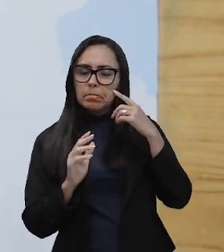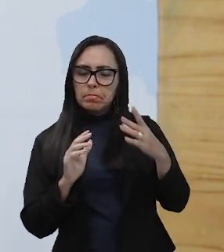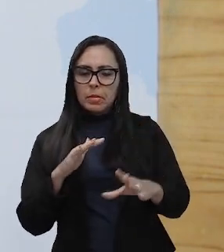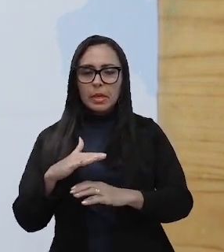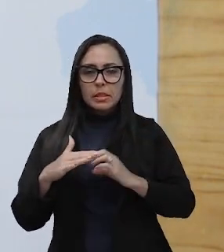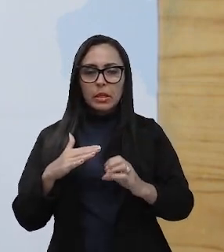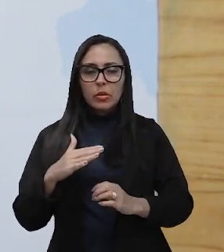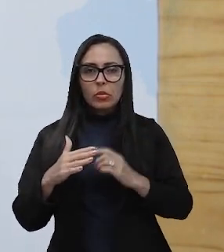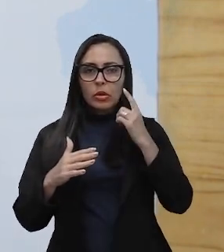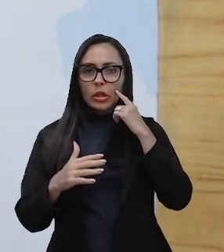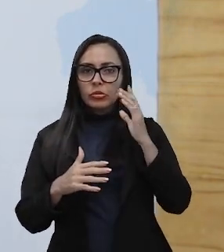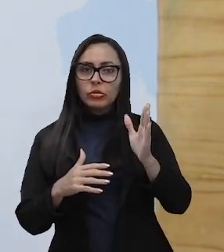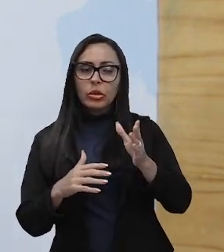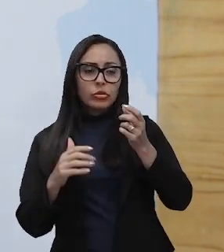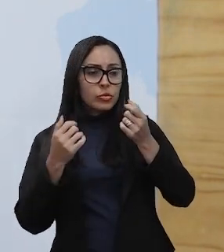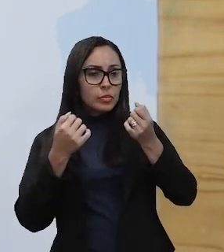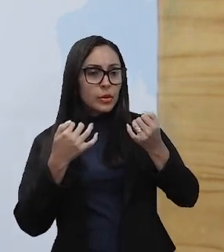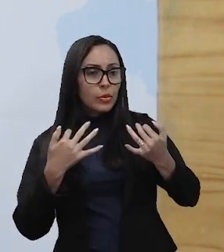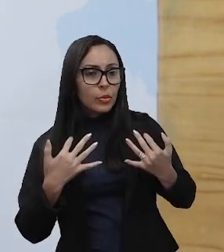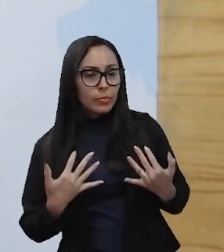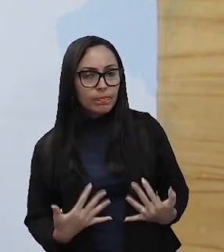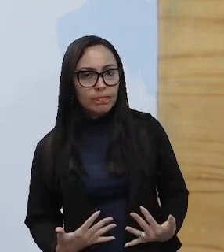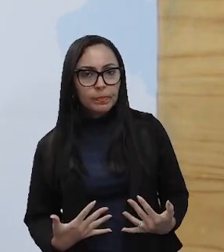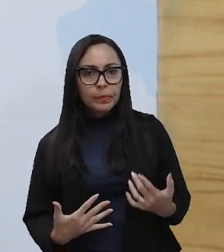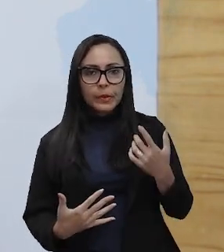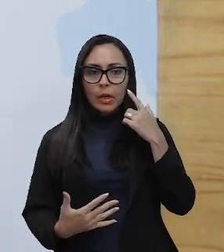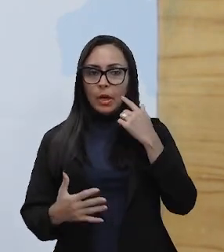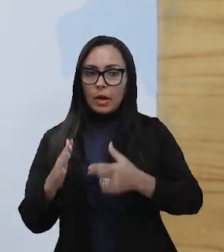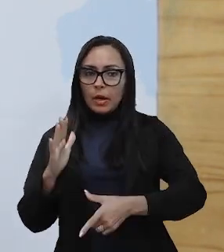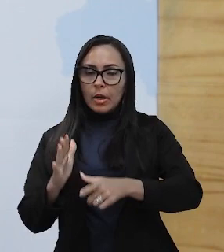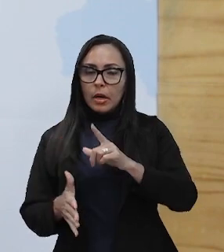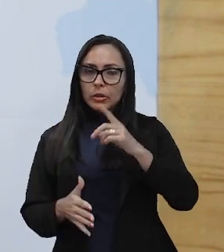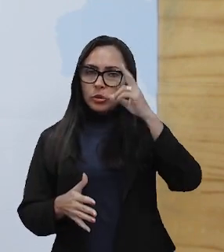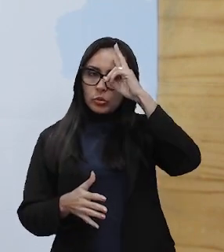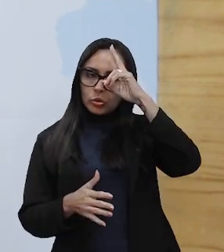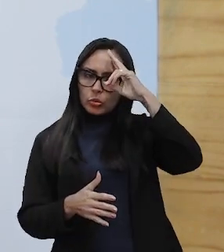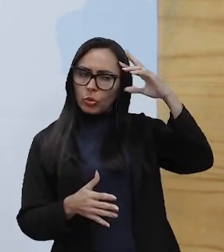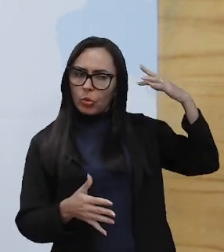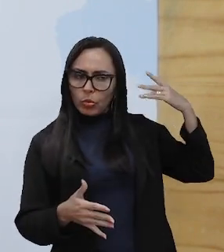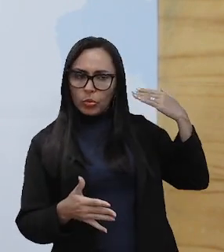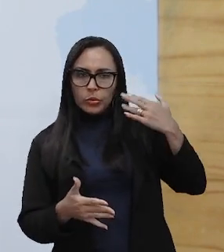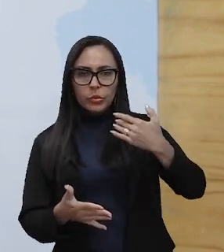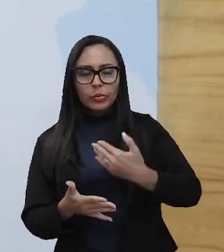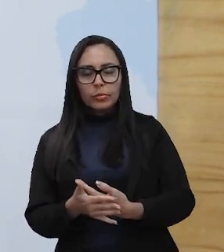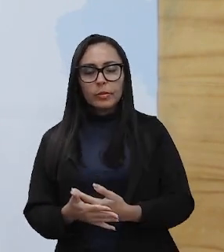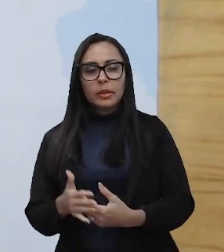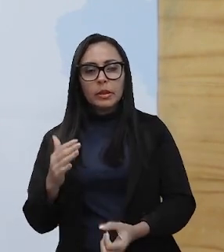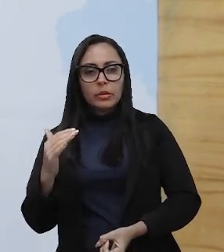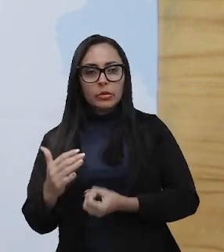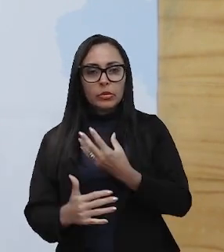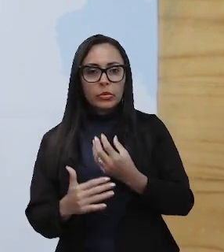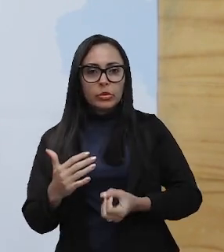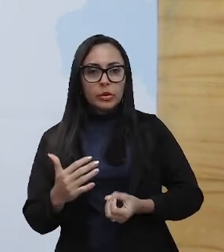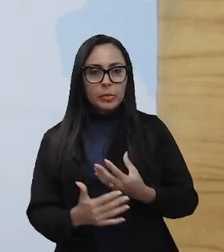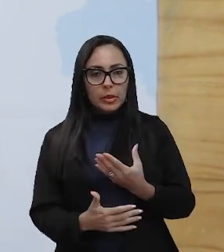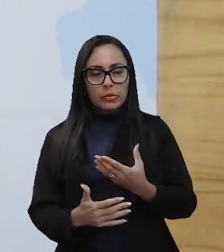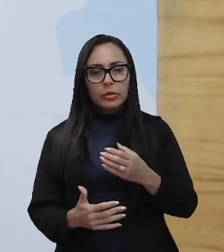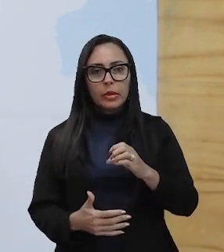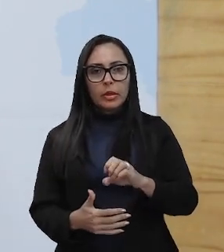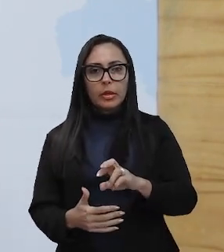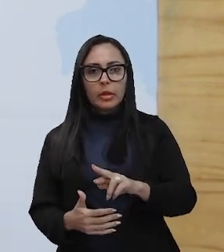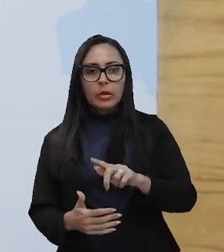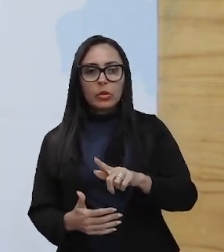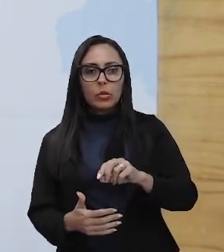a gente viu quando a gente estava falando brevemente do histórico relacionado ao surgimento da ergonomia,